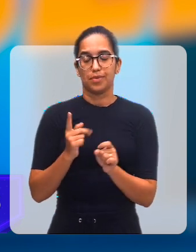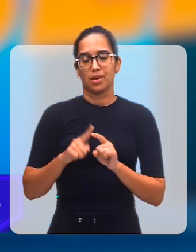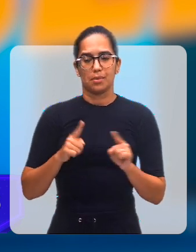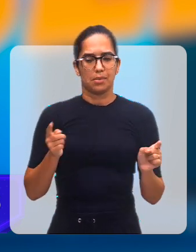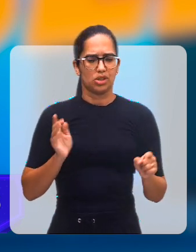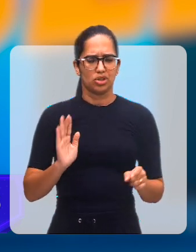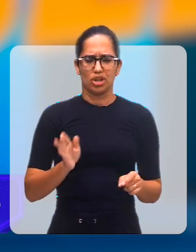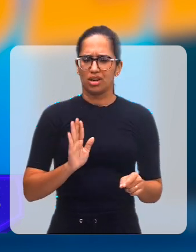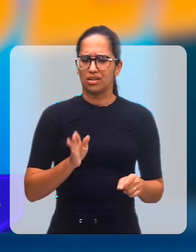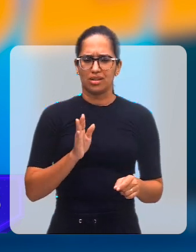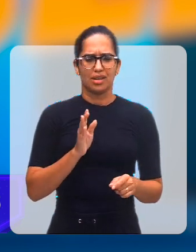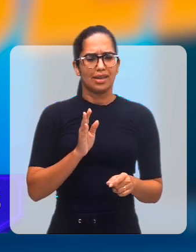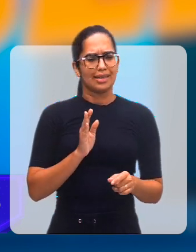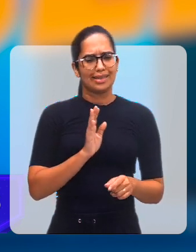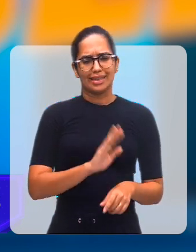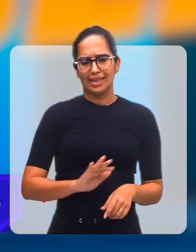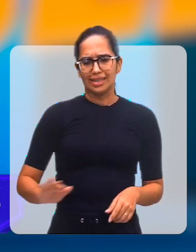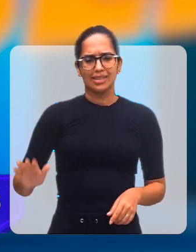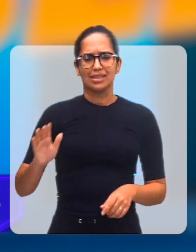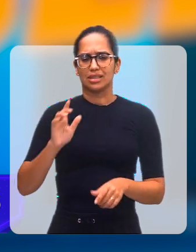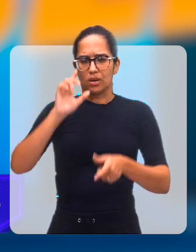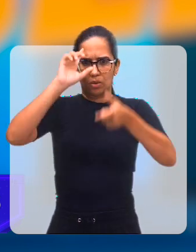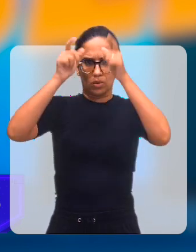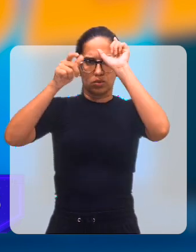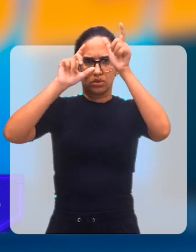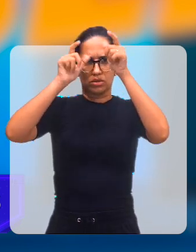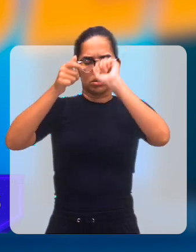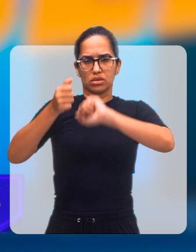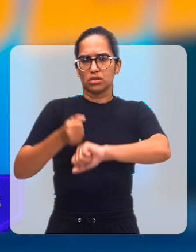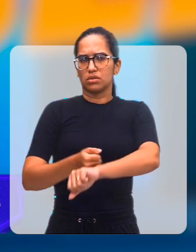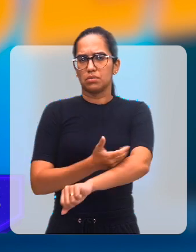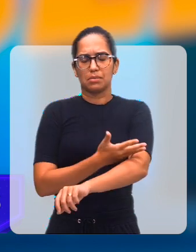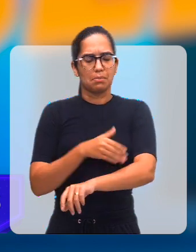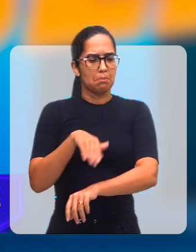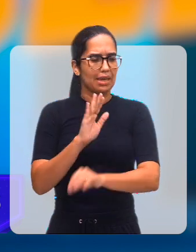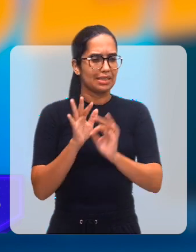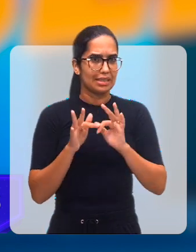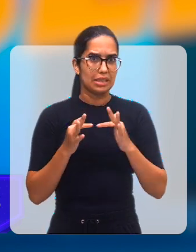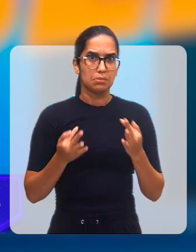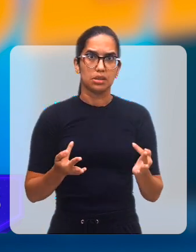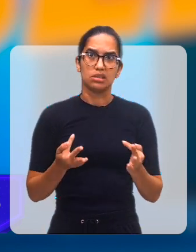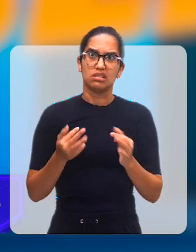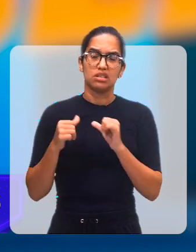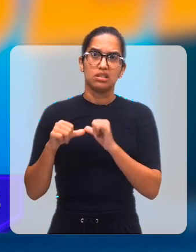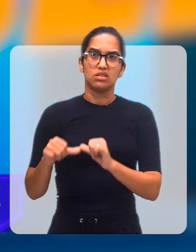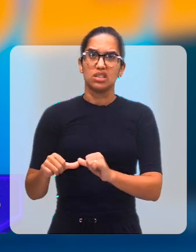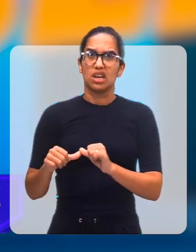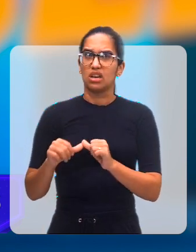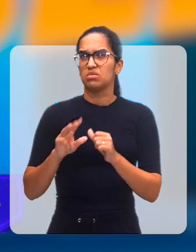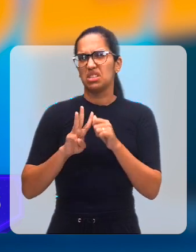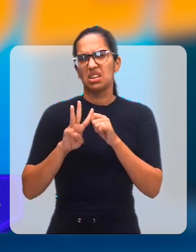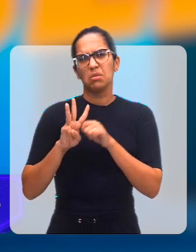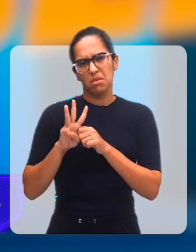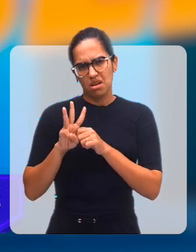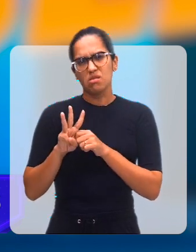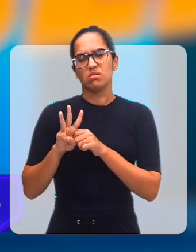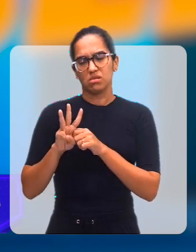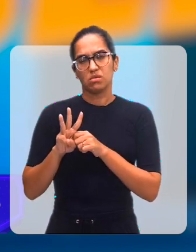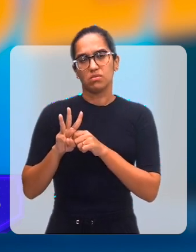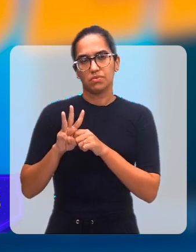crianças com um transtorno emocional mais simples, que era a resolução mais simples, que passaram a média de três meses,